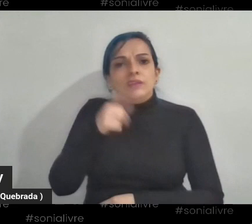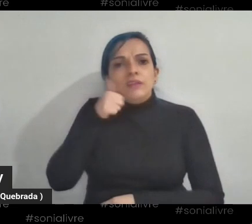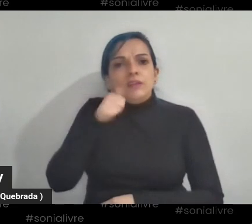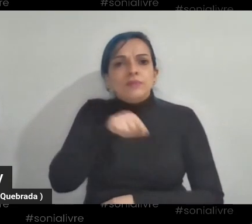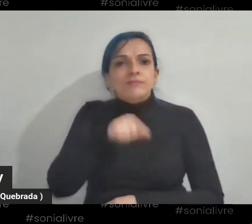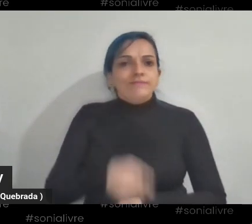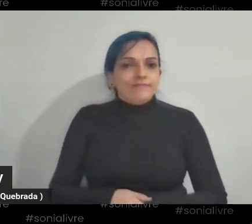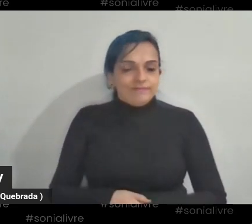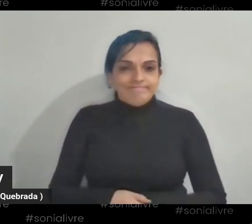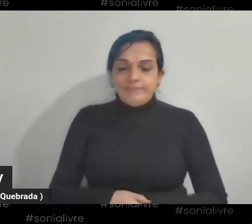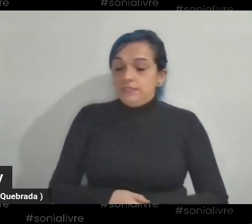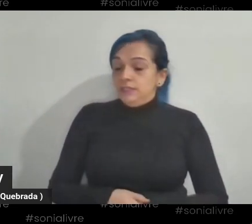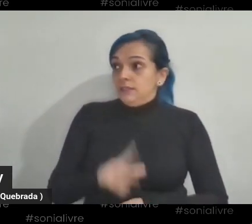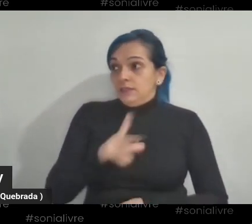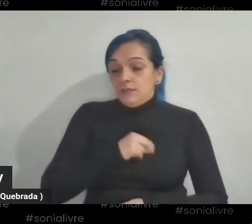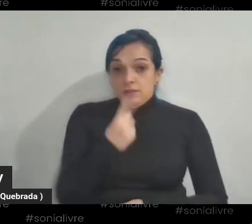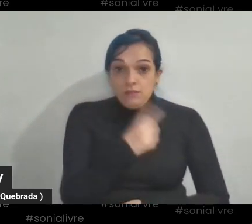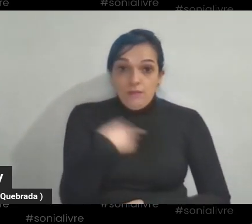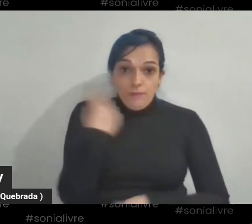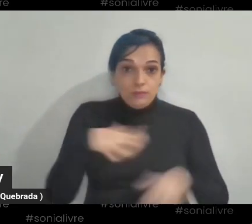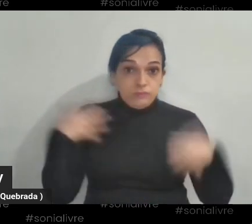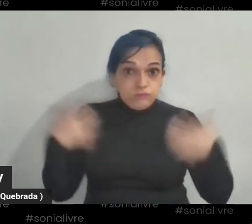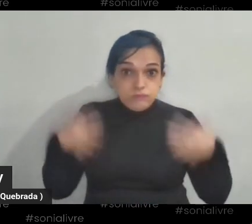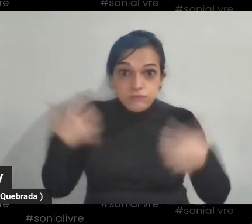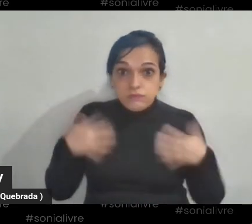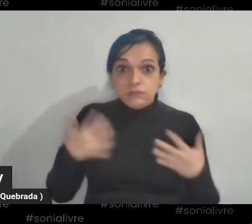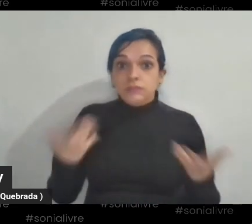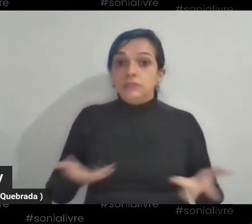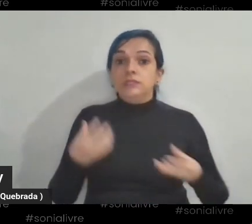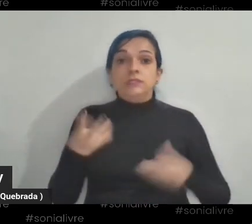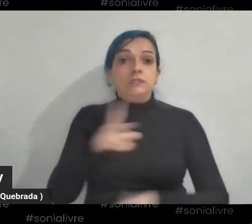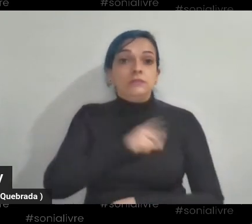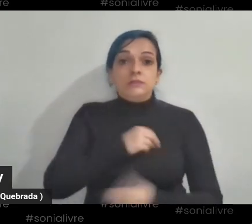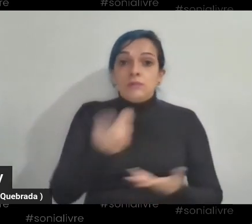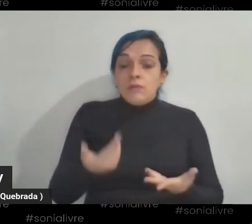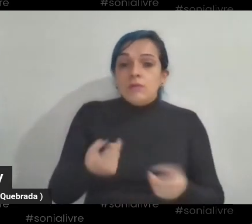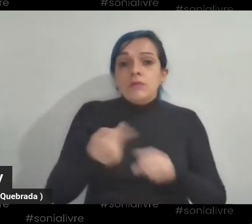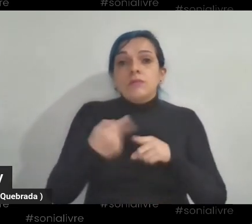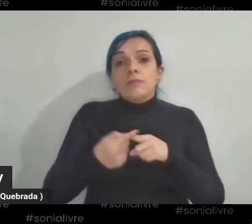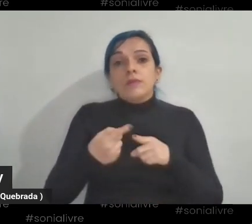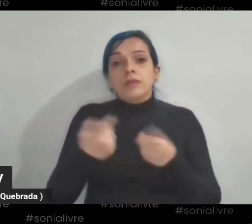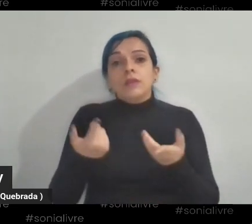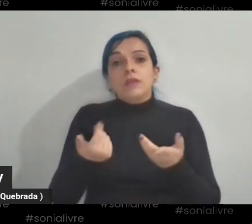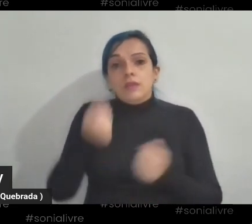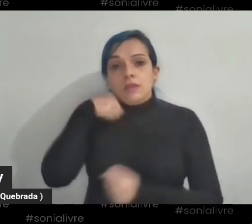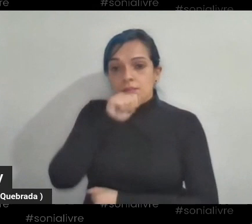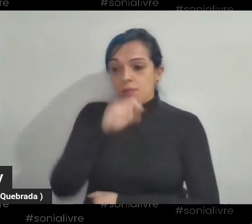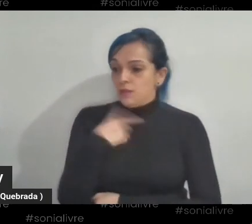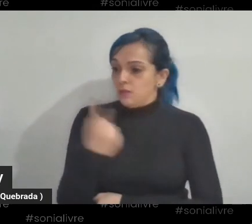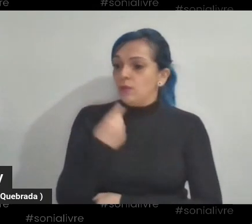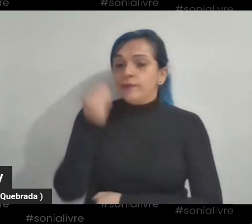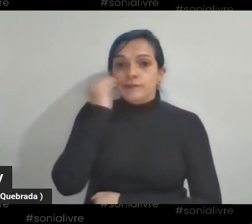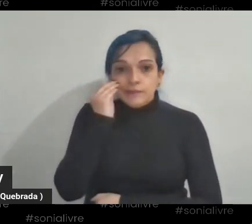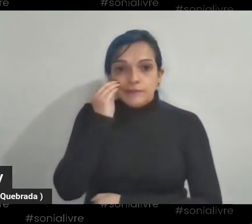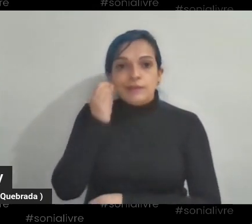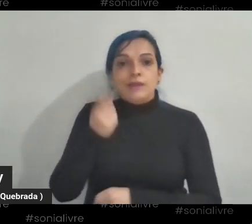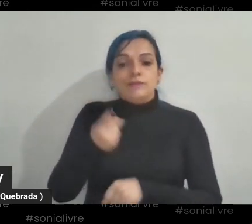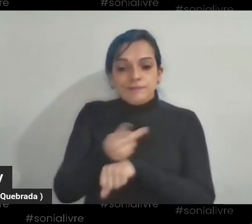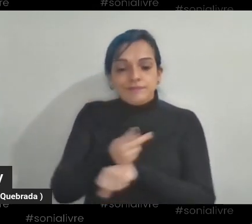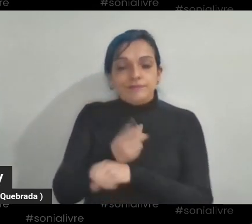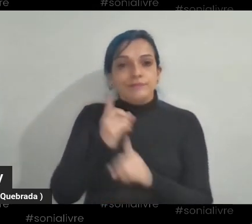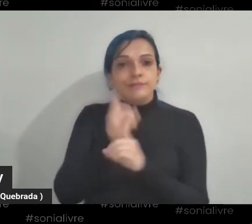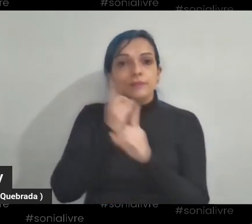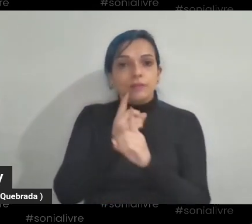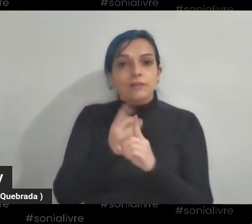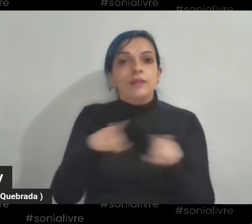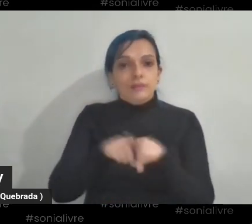Era desesperador, né? Porque a gente ia em endereços, que tinha uma pessoa que mediava isso para ela sempre, a tia Rosinha,